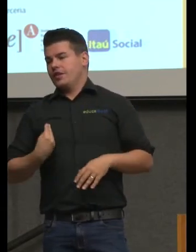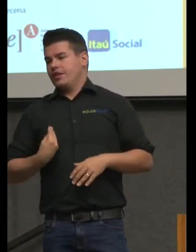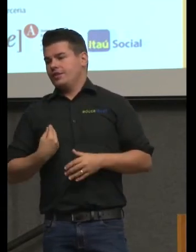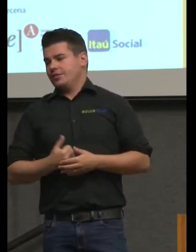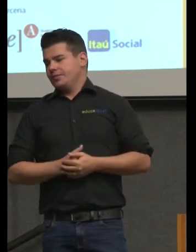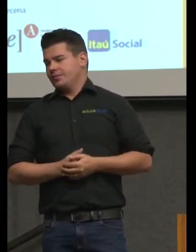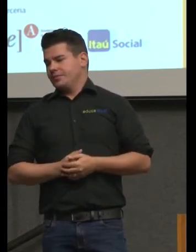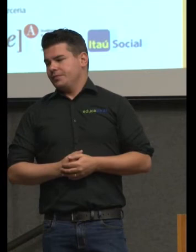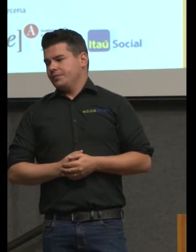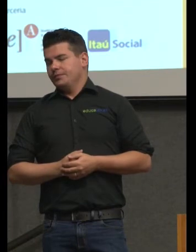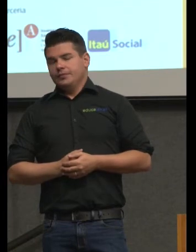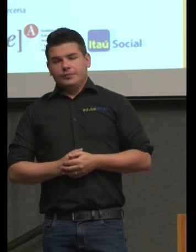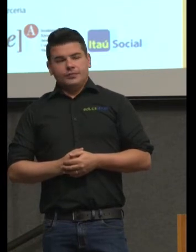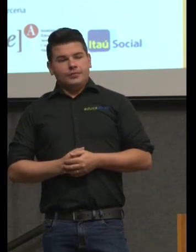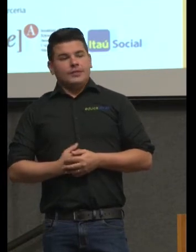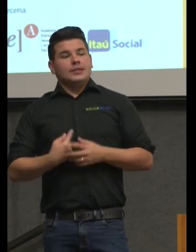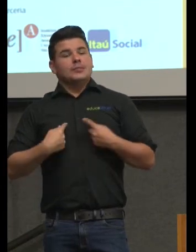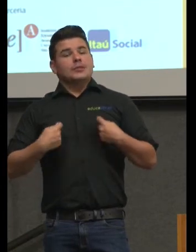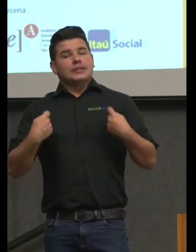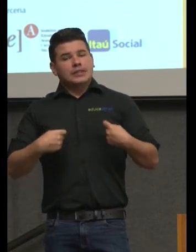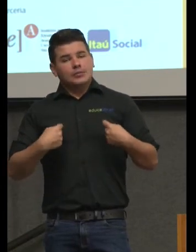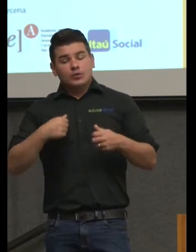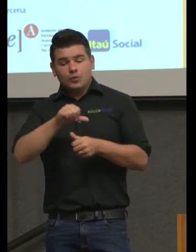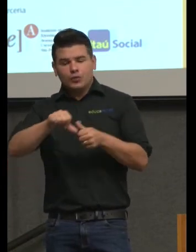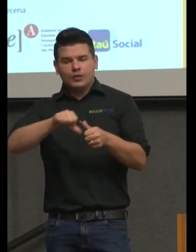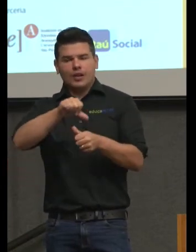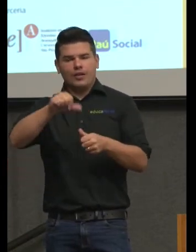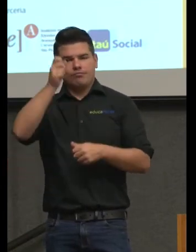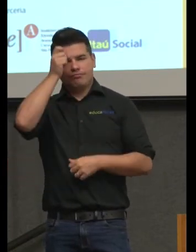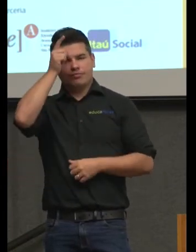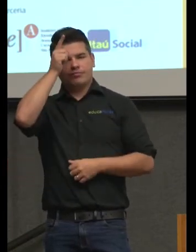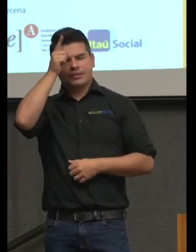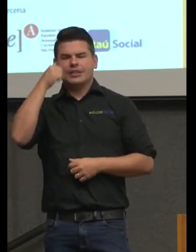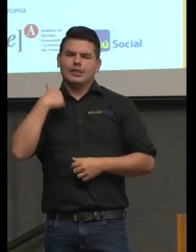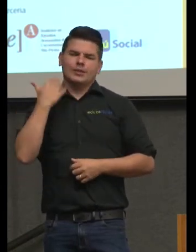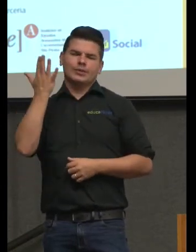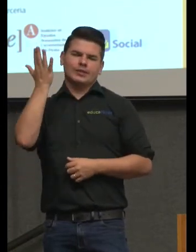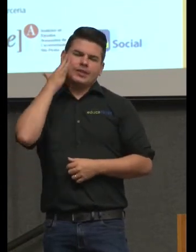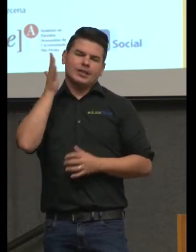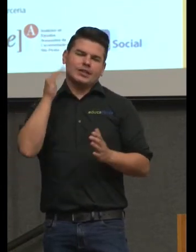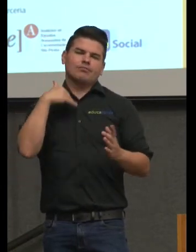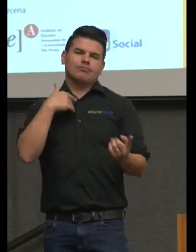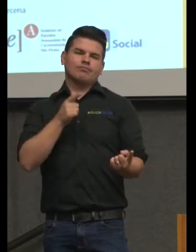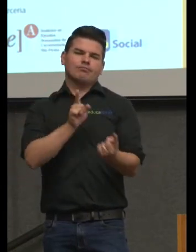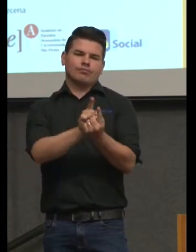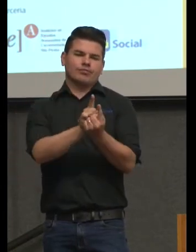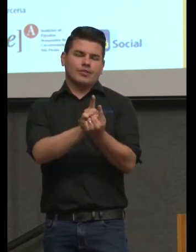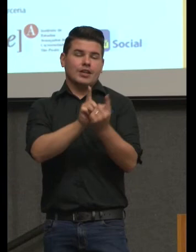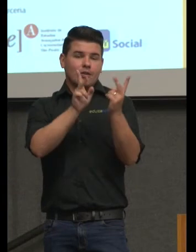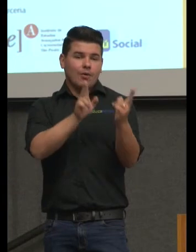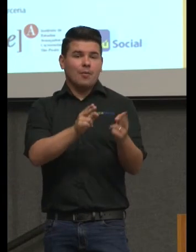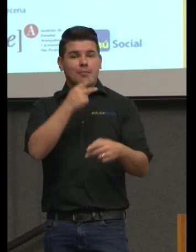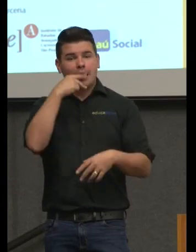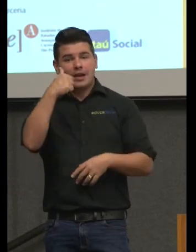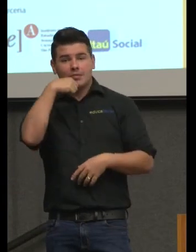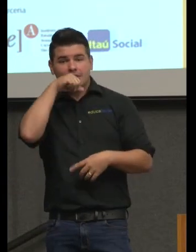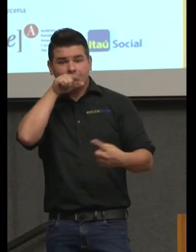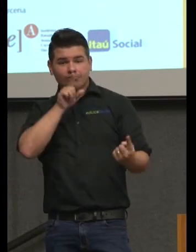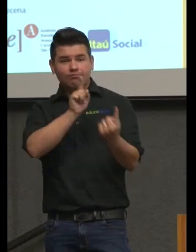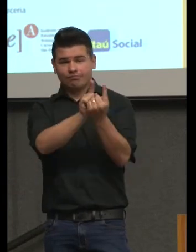nós precisamos mudar esta cultura e eu sei que isso é um enfrentamento também com os pais não